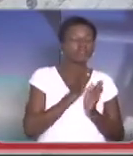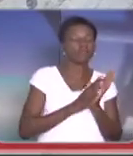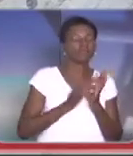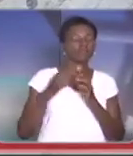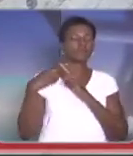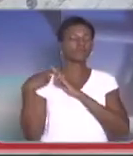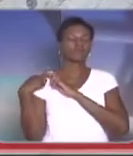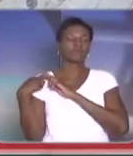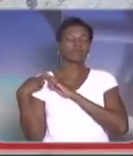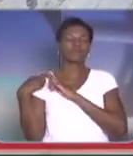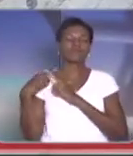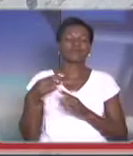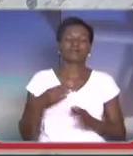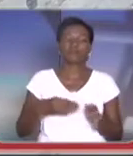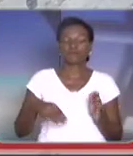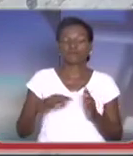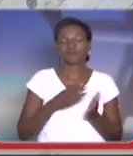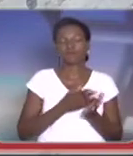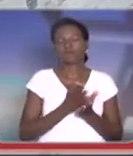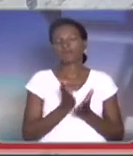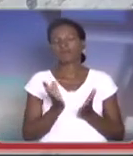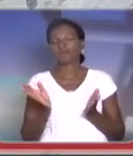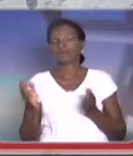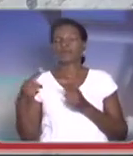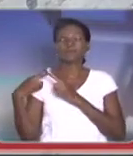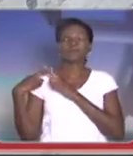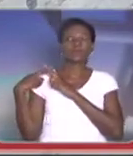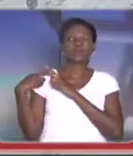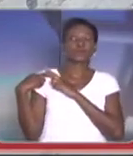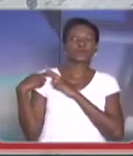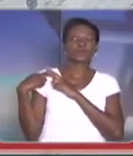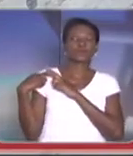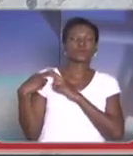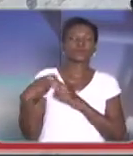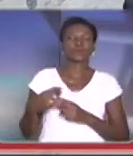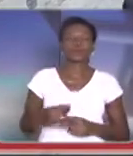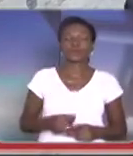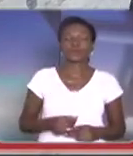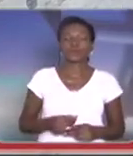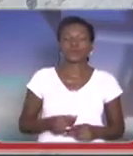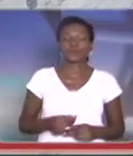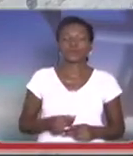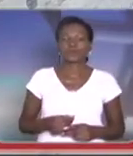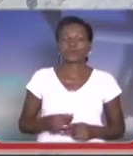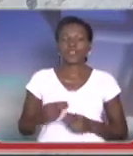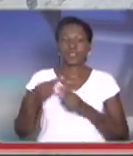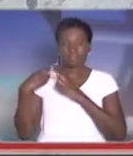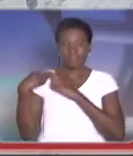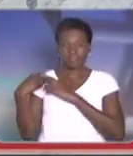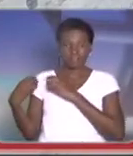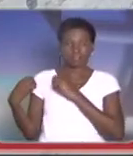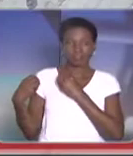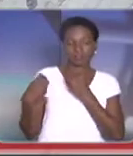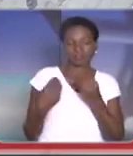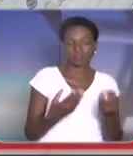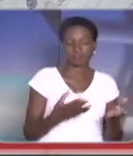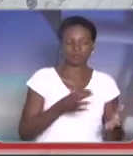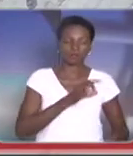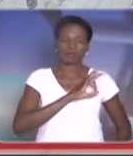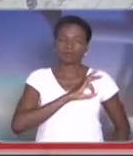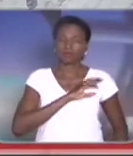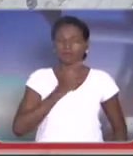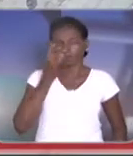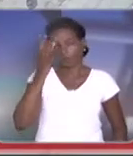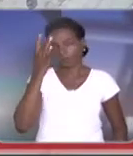todo mundo desvia da responsabilidade e passa a responsabilidade para a polícia. Porque é mais